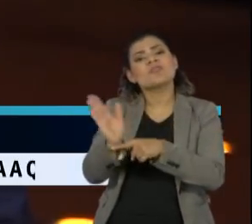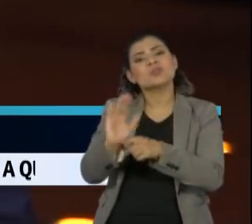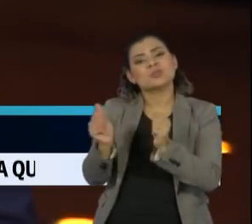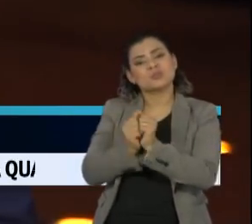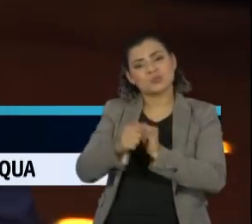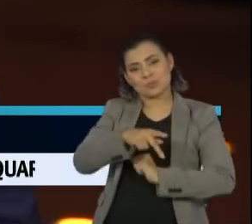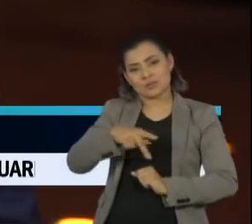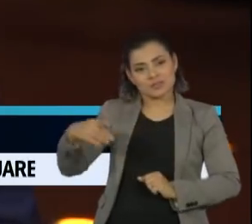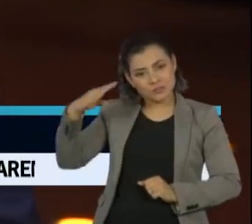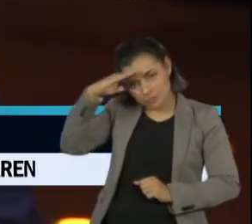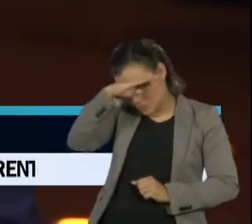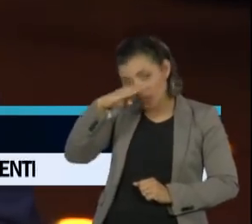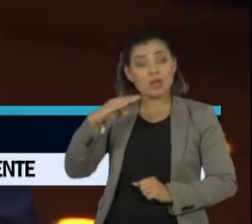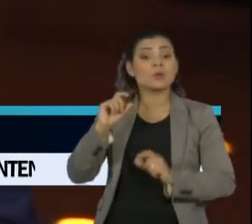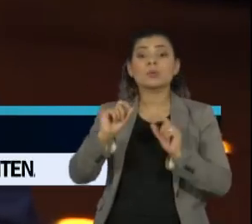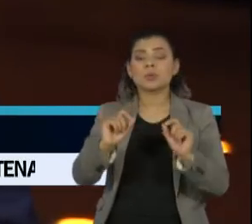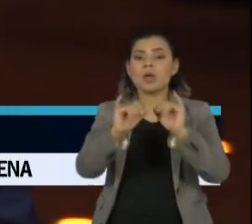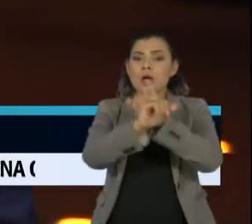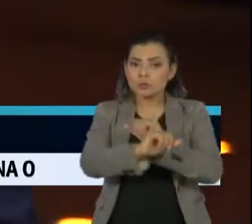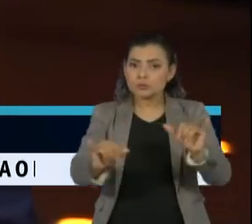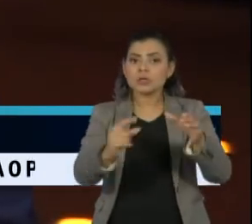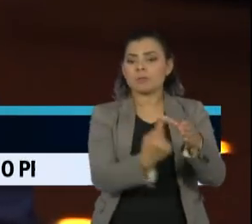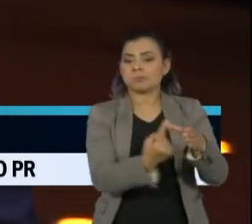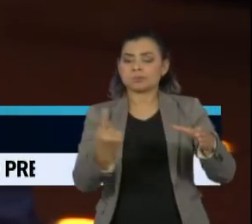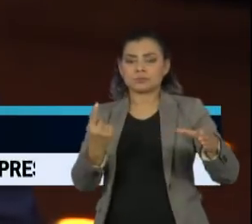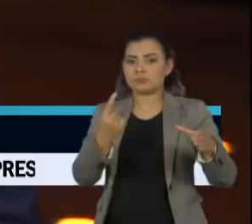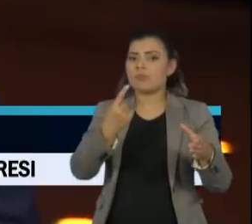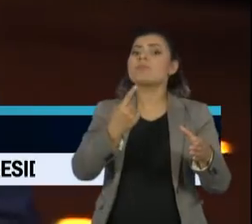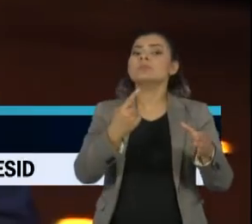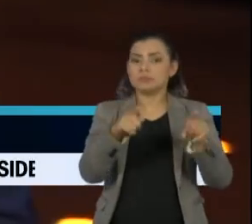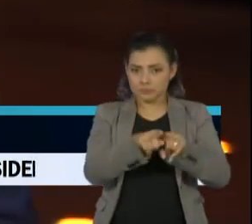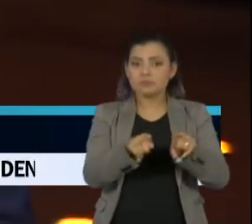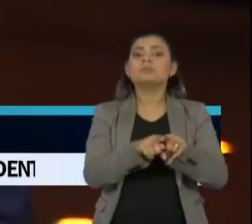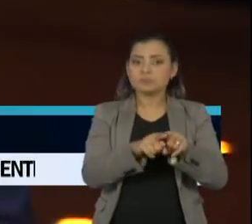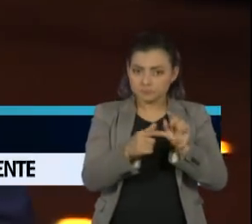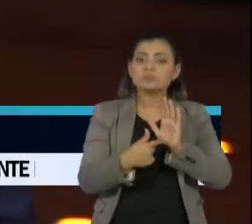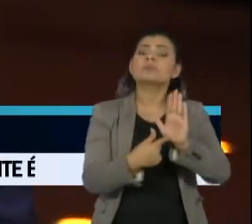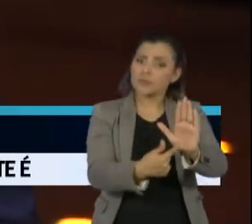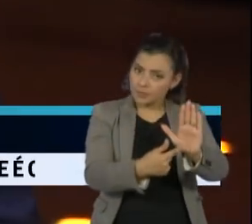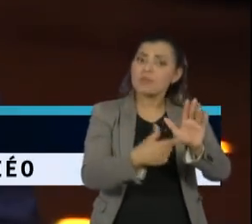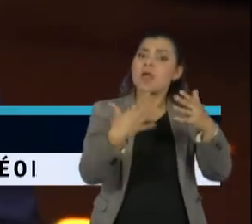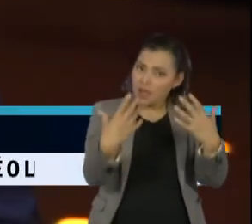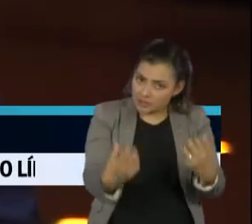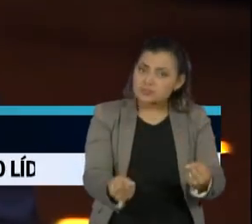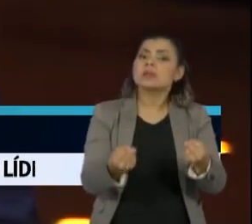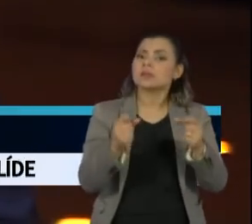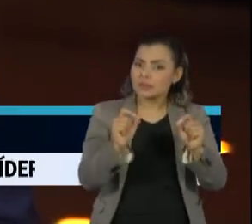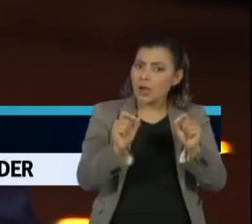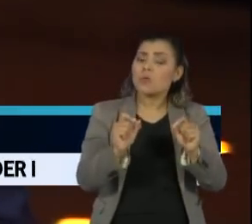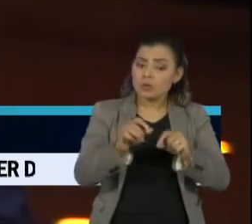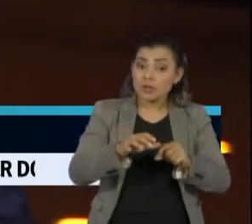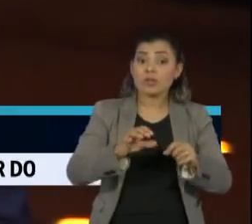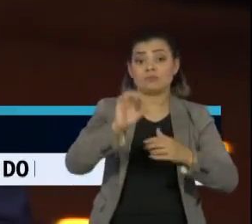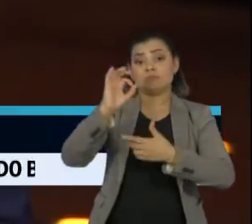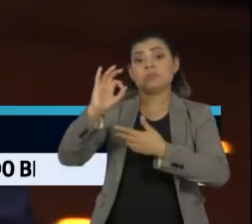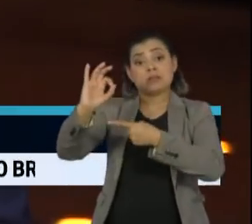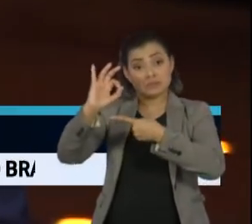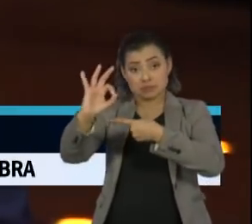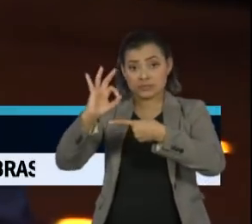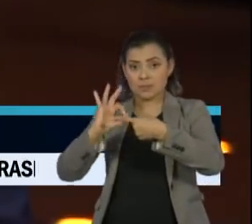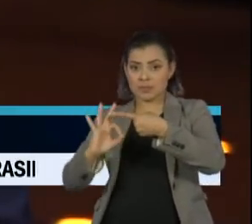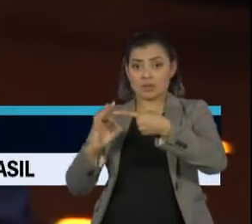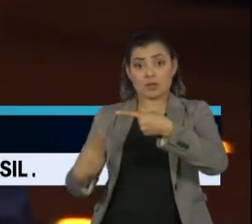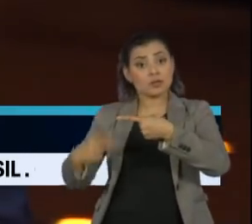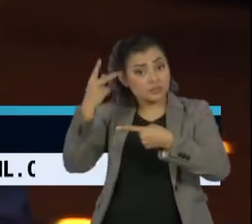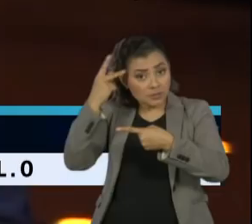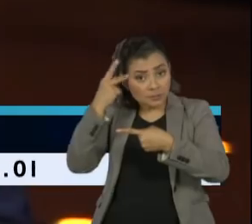Bolsonaro para anunciar a saída dela da pasta e assumir o comando da Cinemateca de São Paulo. É o que